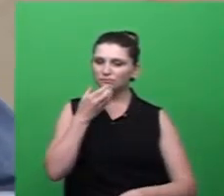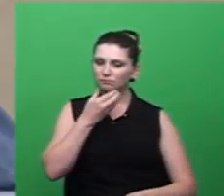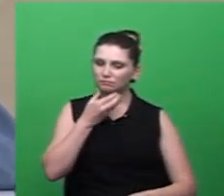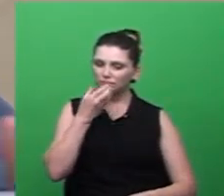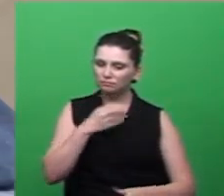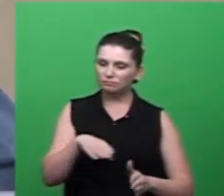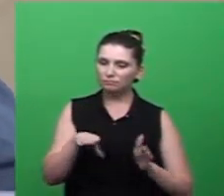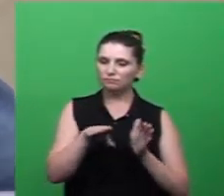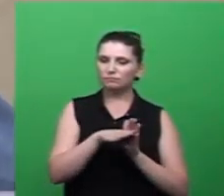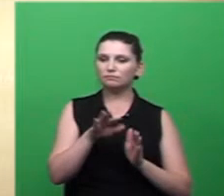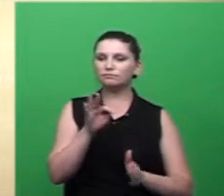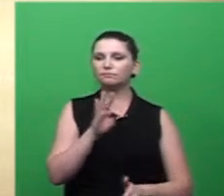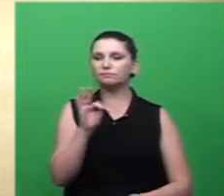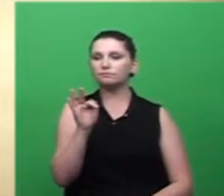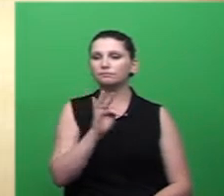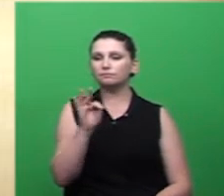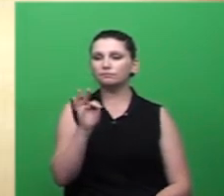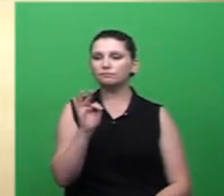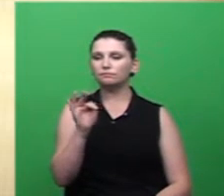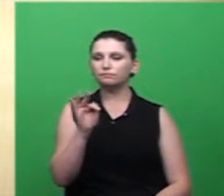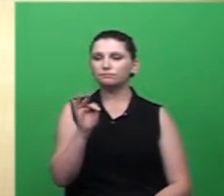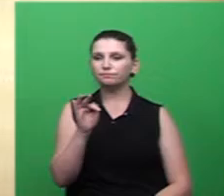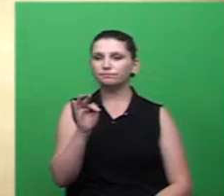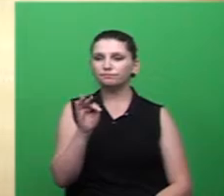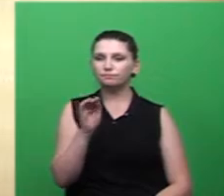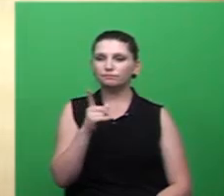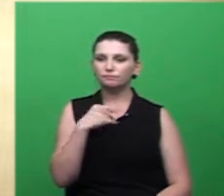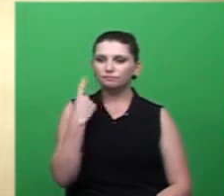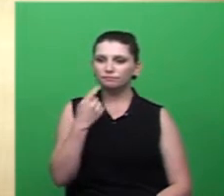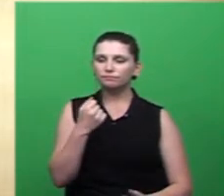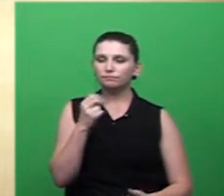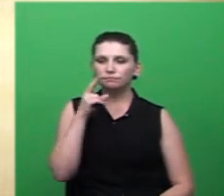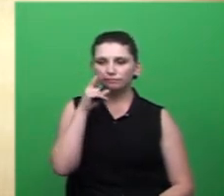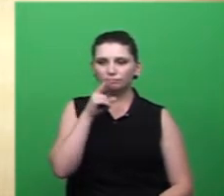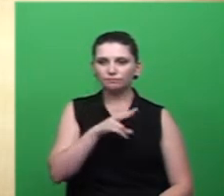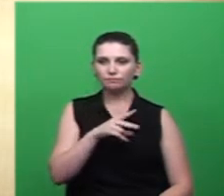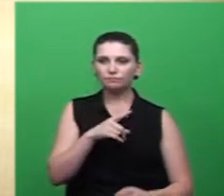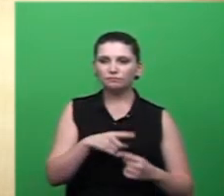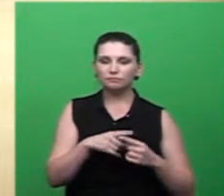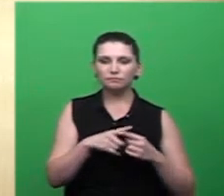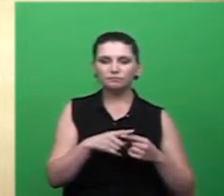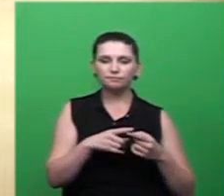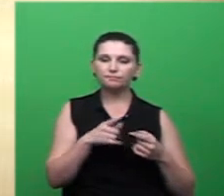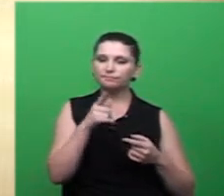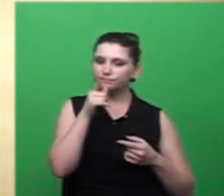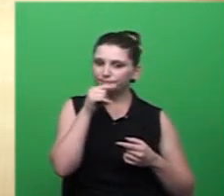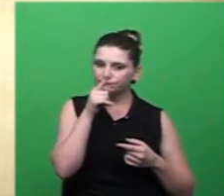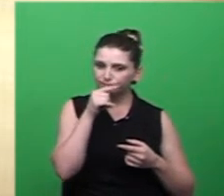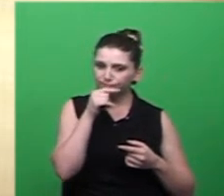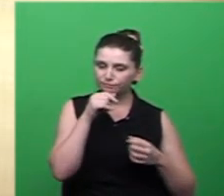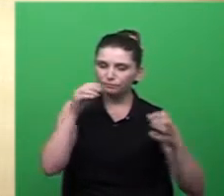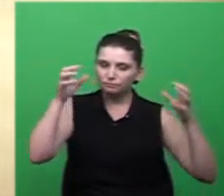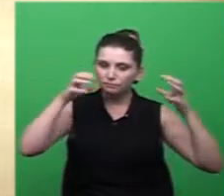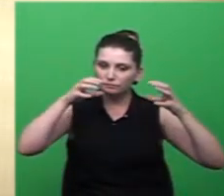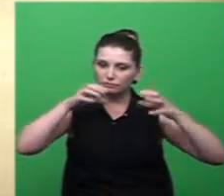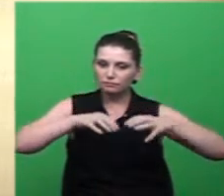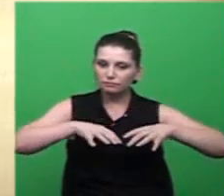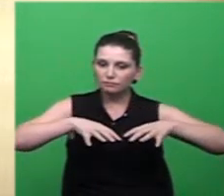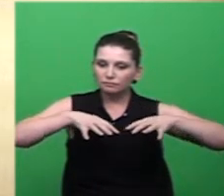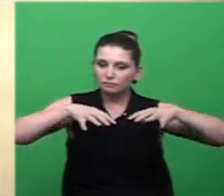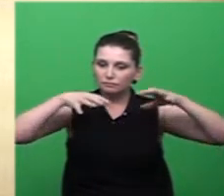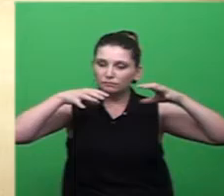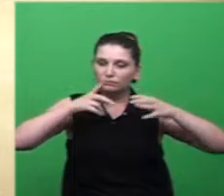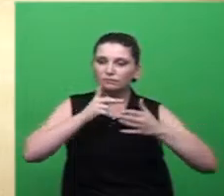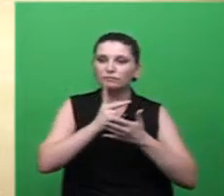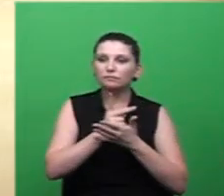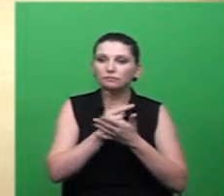apesar de a gente já estar no mês de março mas ainda os volumes de chuva vem sendo significativos então tem